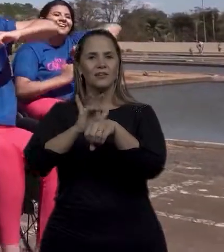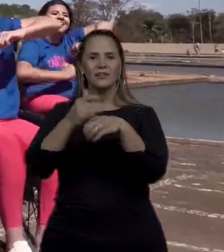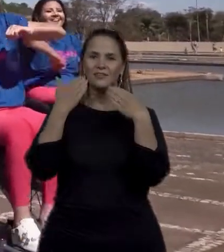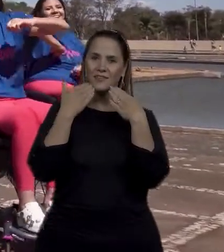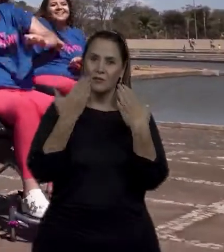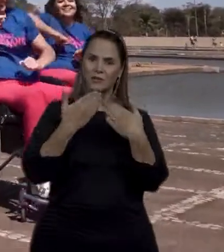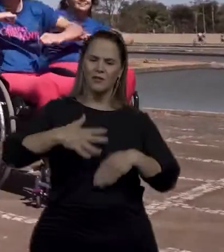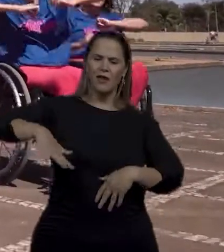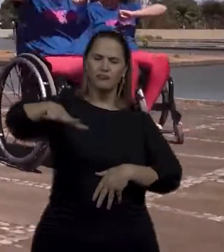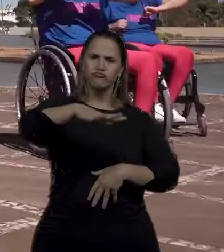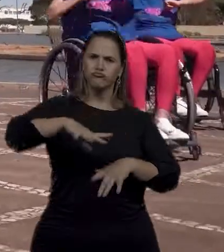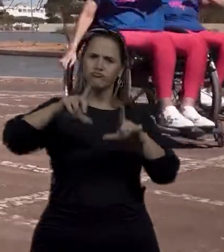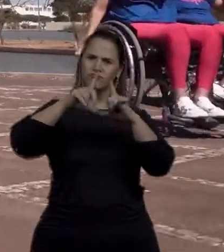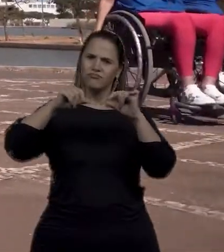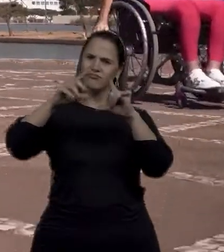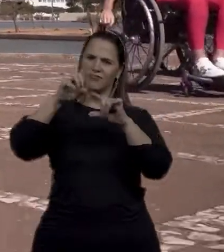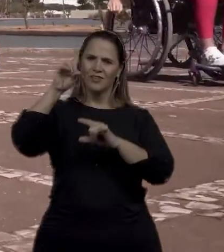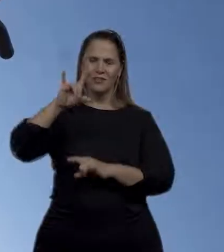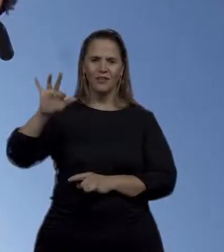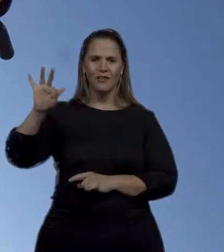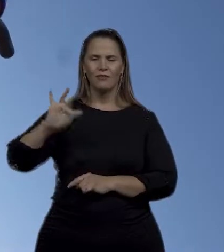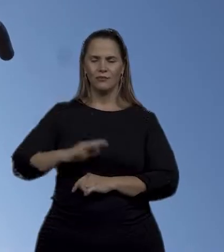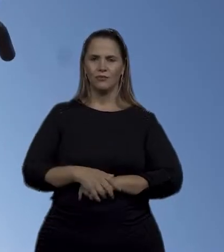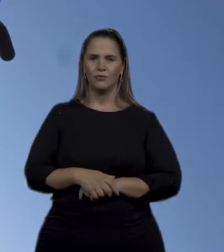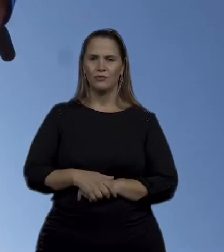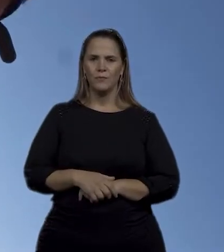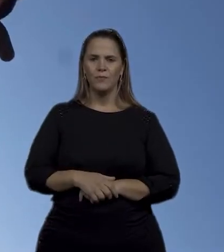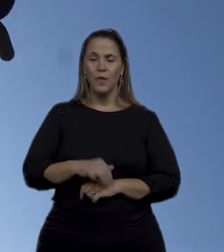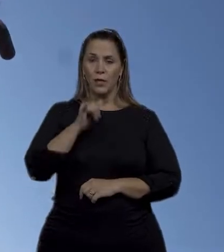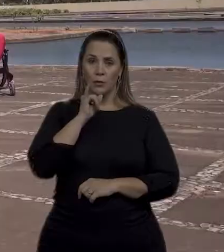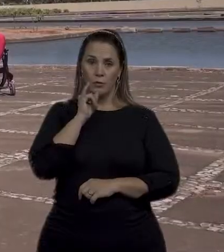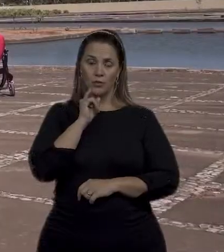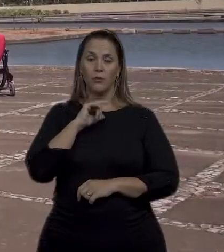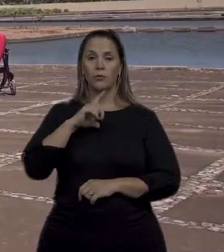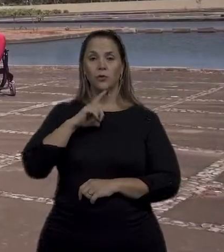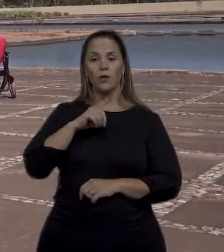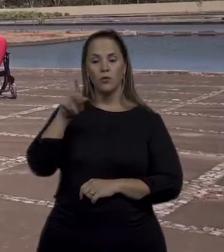o DF. Coreógrafos famosos fazem a preparação.